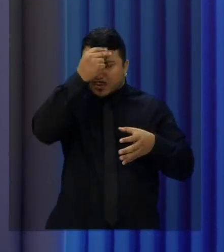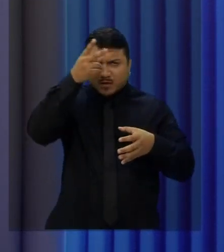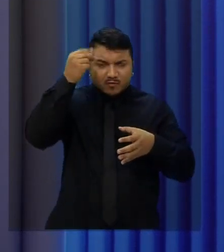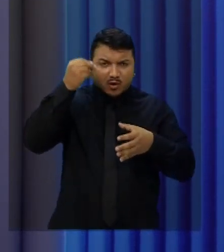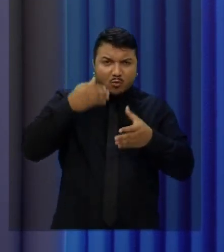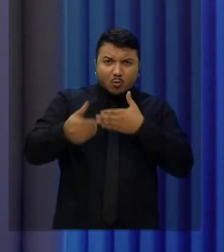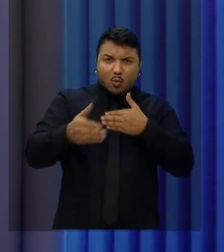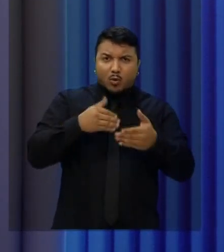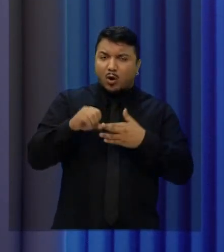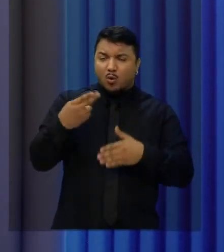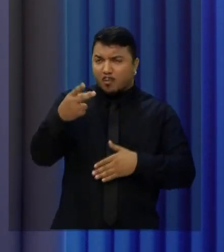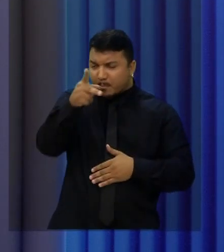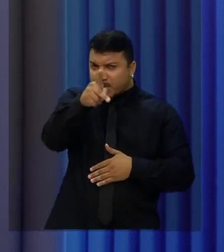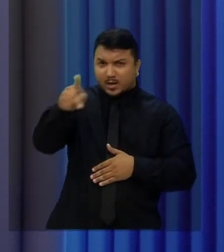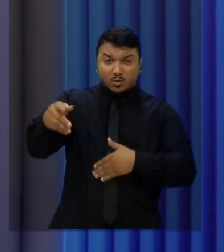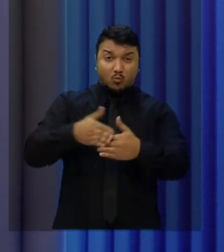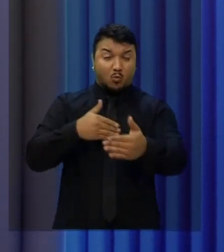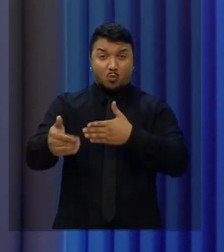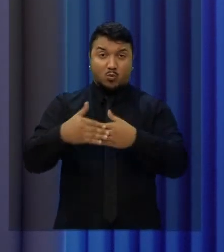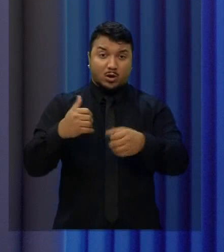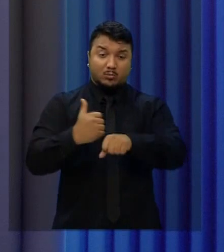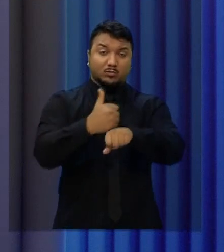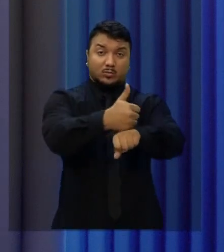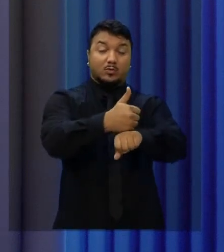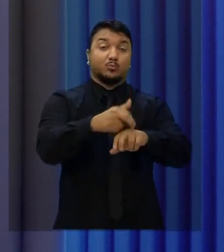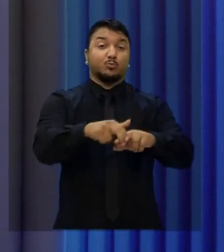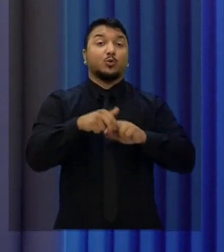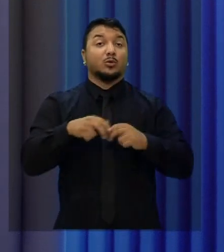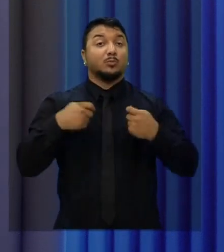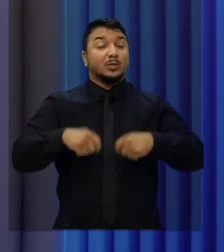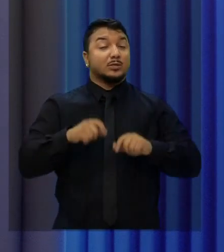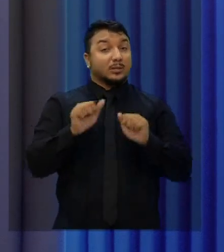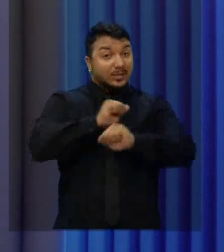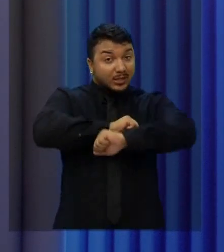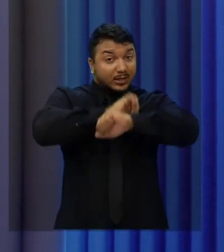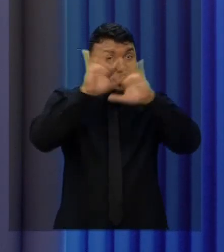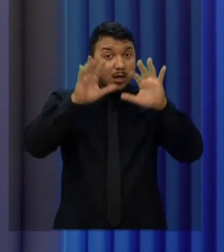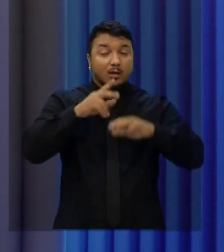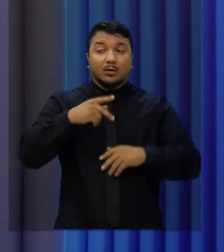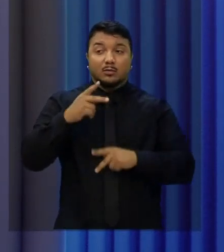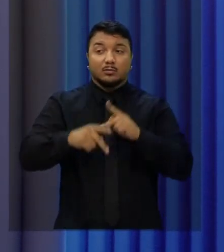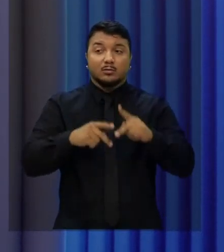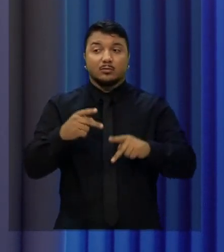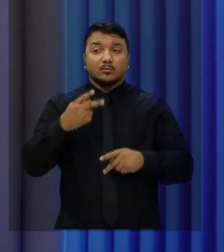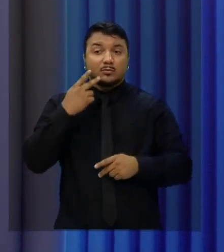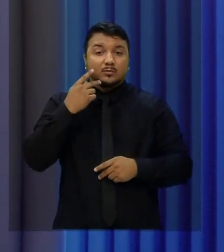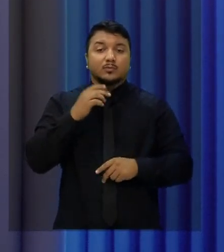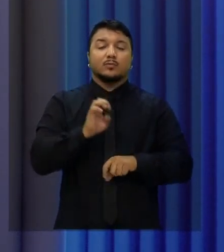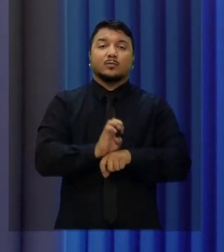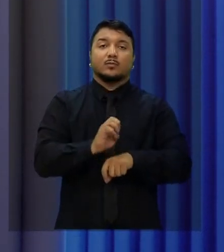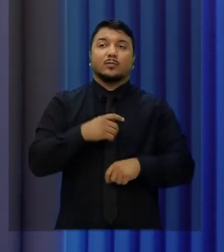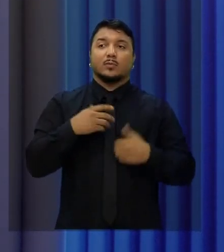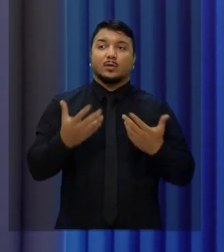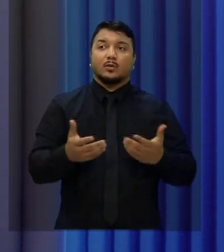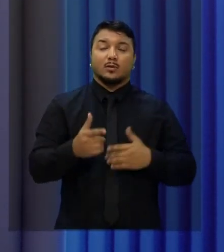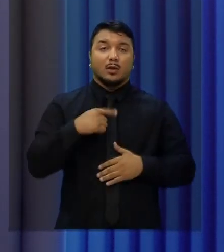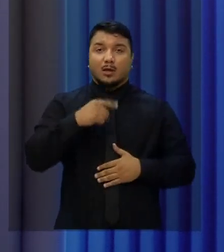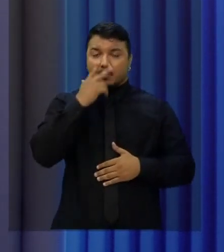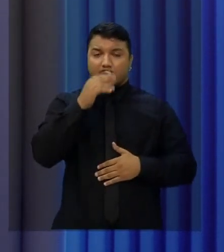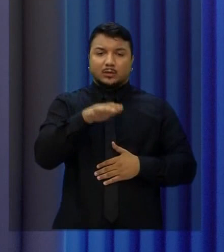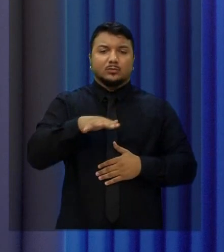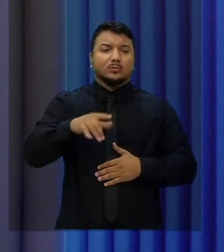ou com o presidente que seja eleito. Precisa ficar muito claro para o cearense quem tem um projeto que foi construído há um ano e meio.